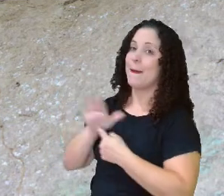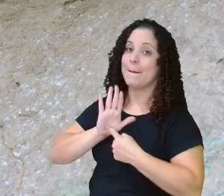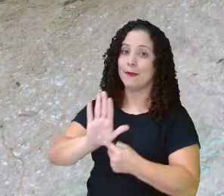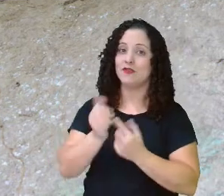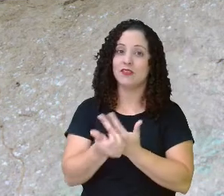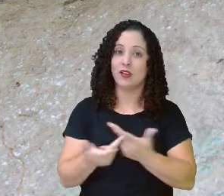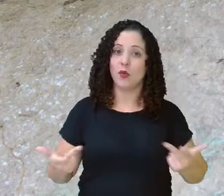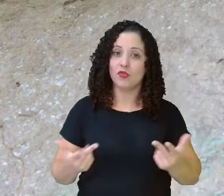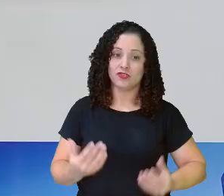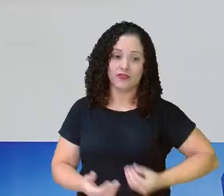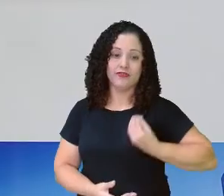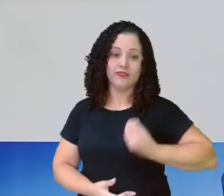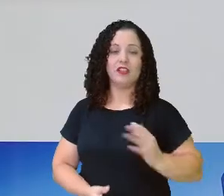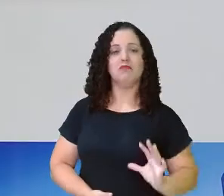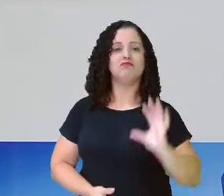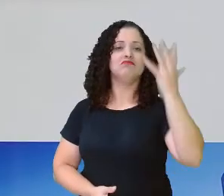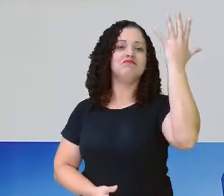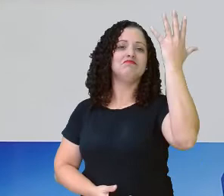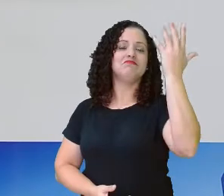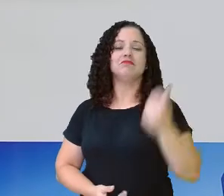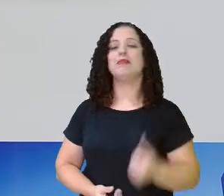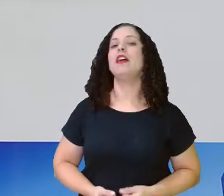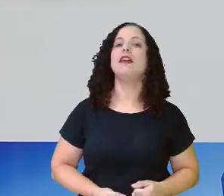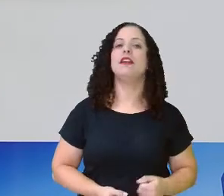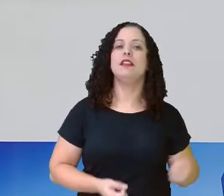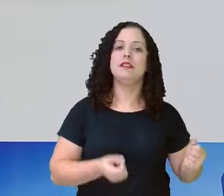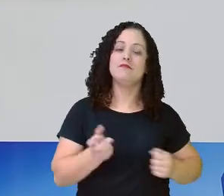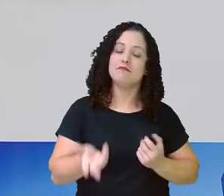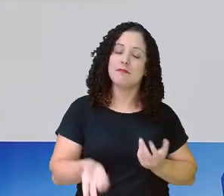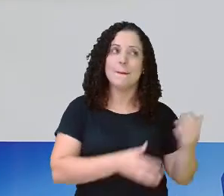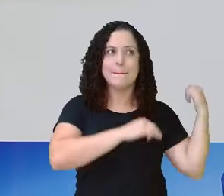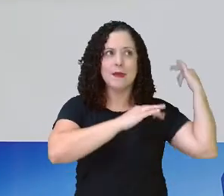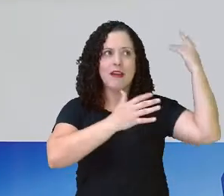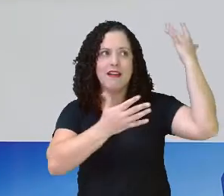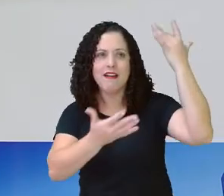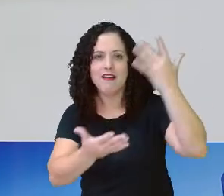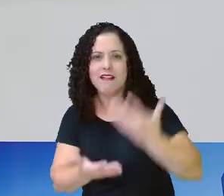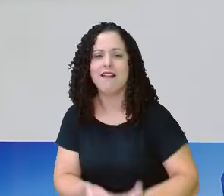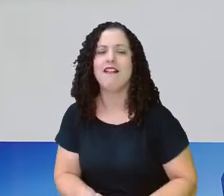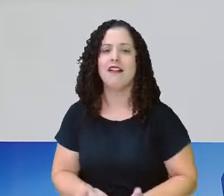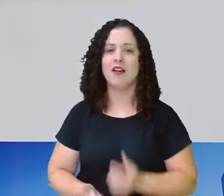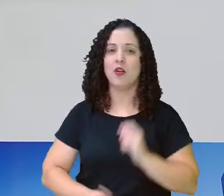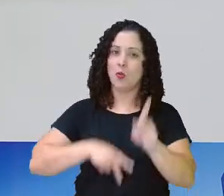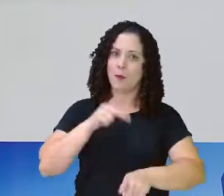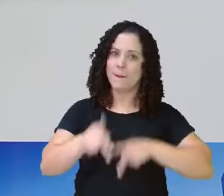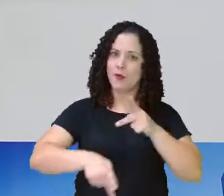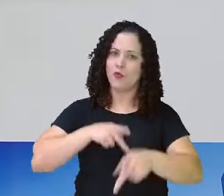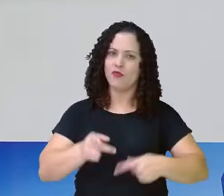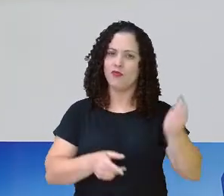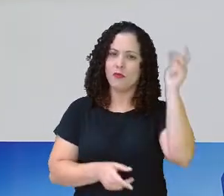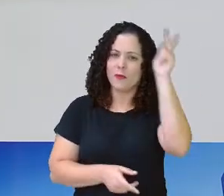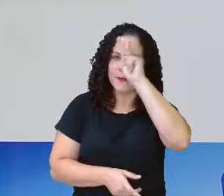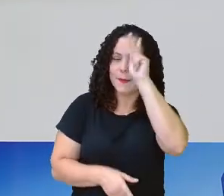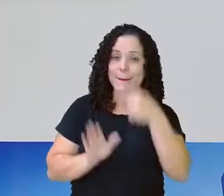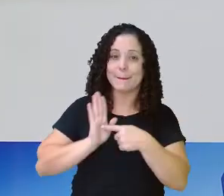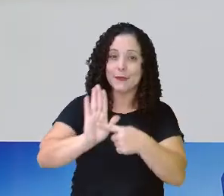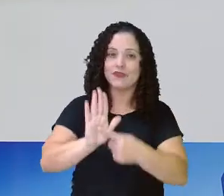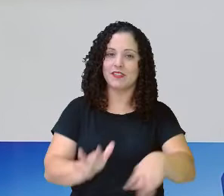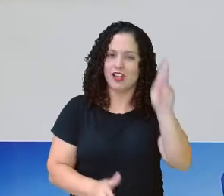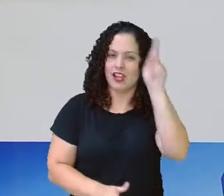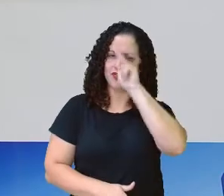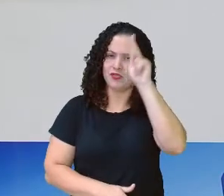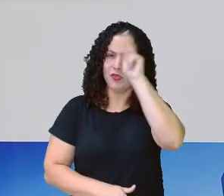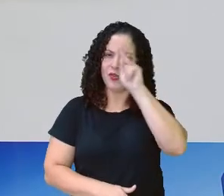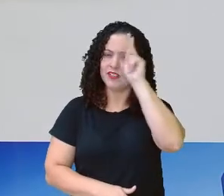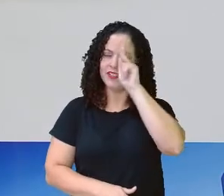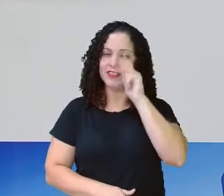dia. Porque a humanidade, ela sempre contou a sua história. A humanidade é um hábito que temos de contar as